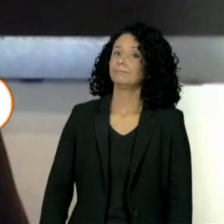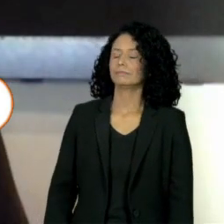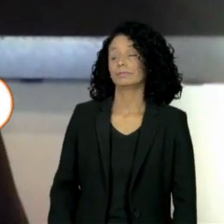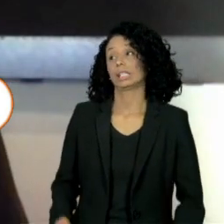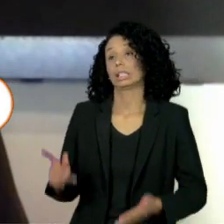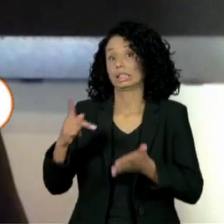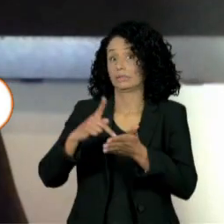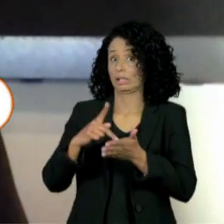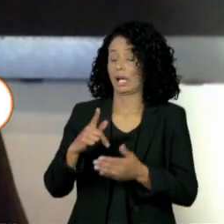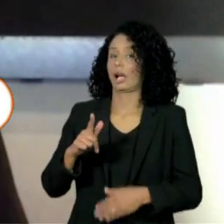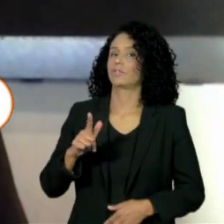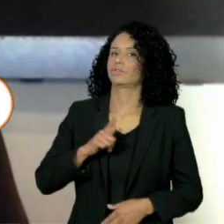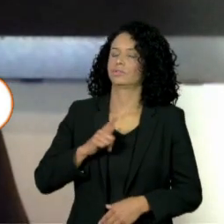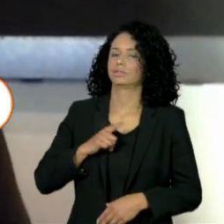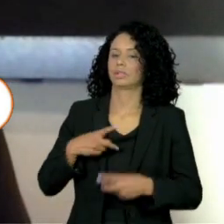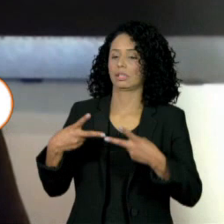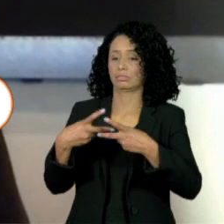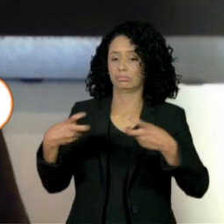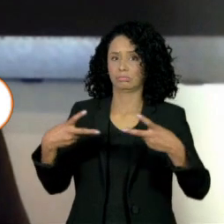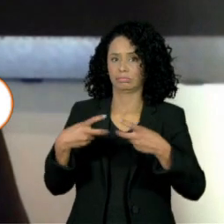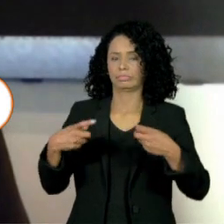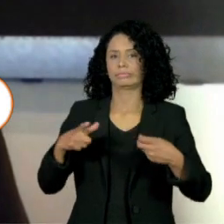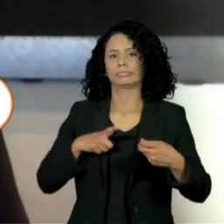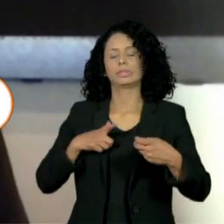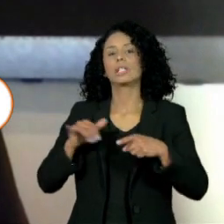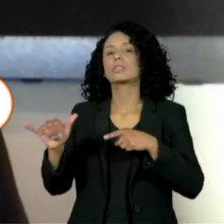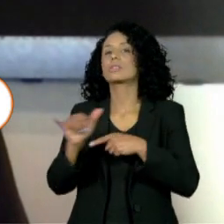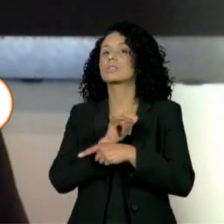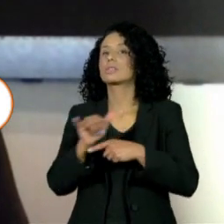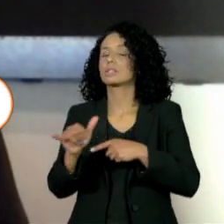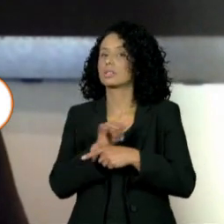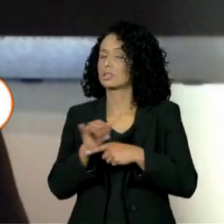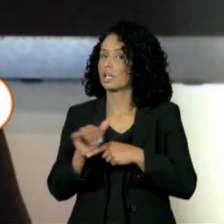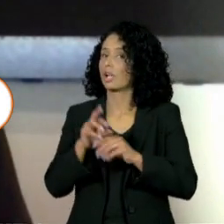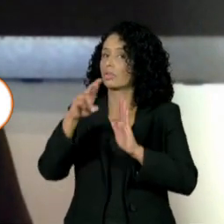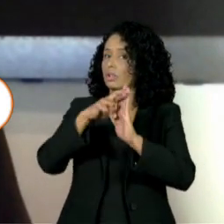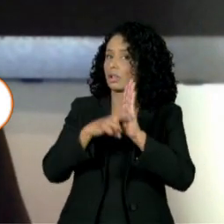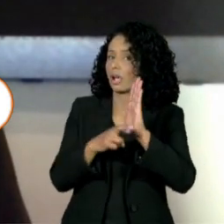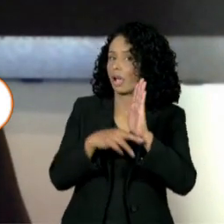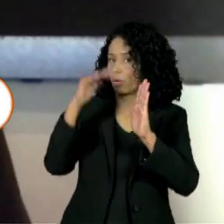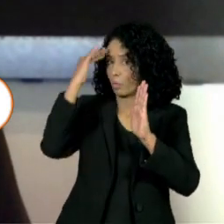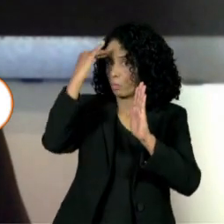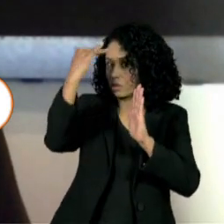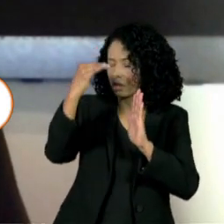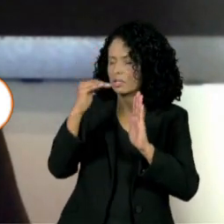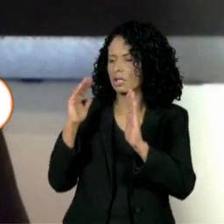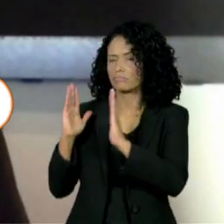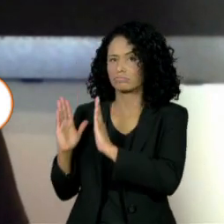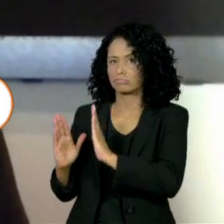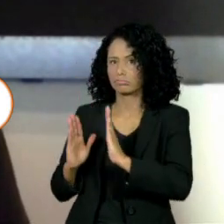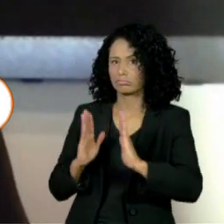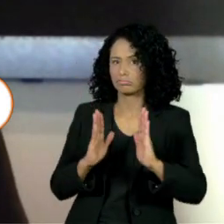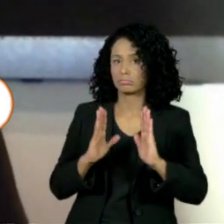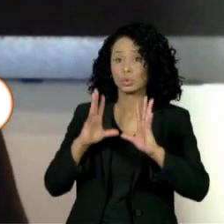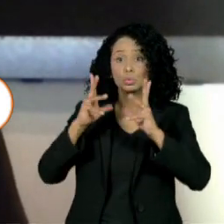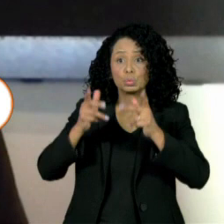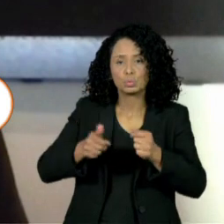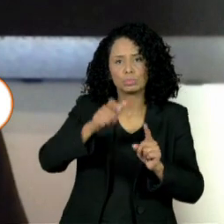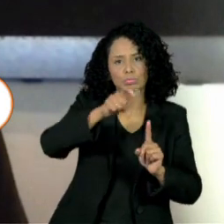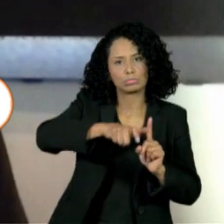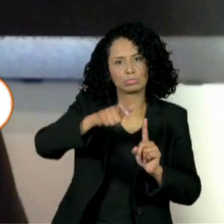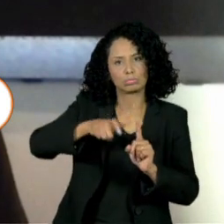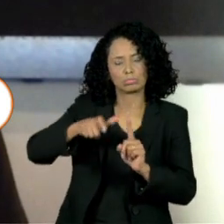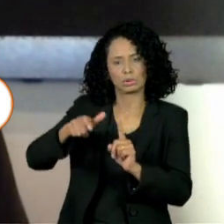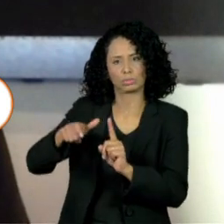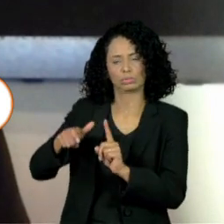procedimento da Petrobras, né? Você tem lá o Estatuto Social da Petrobras e todos os novos conselheiros que estão sendo indicados, inclusive